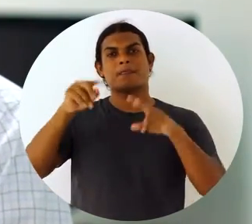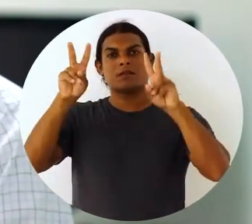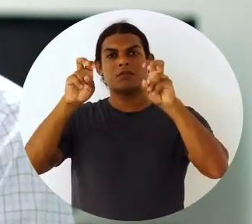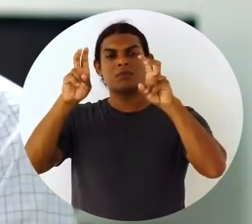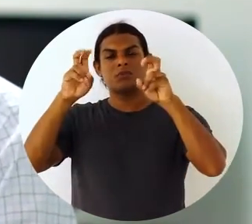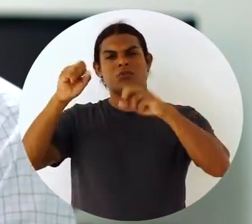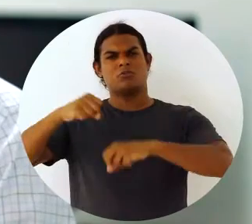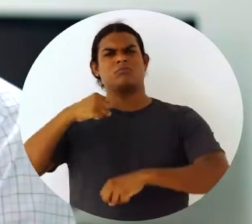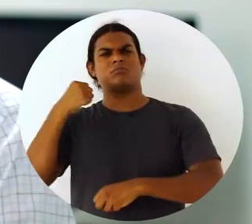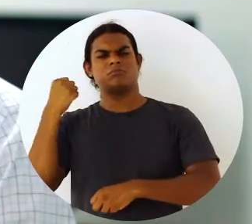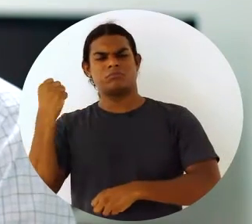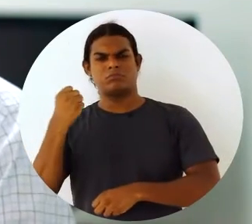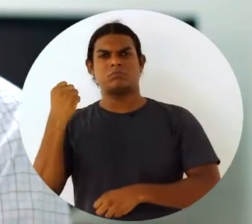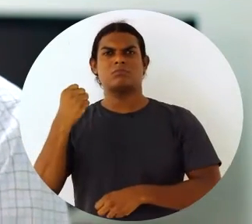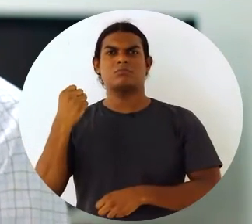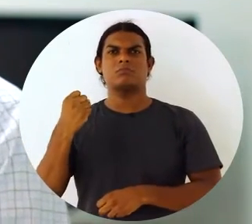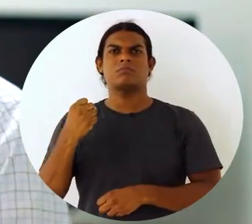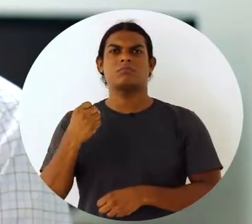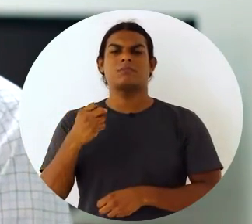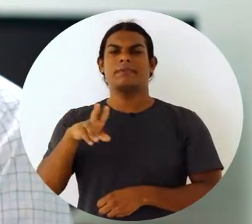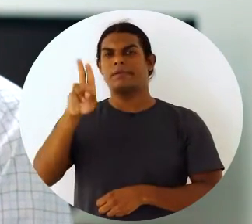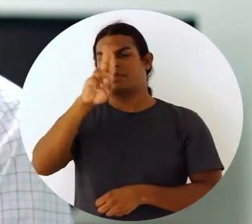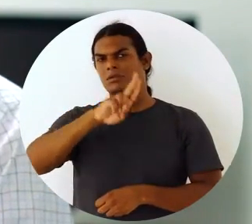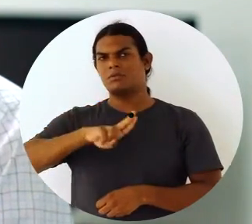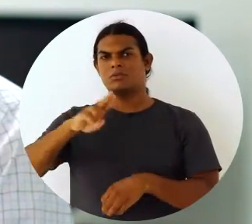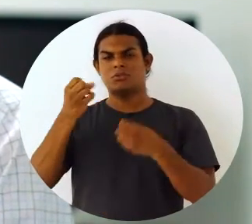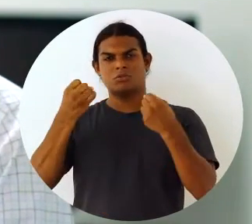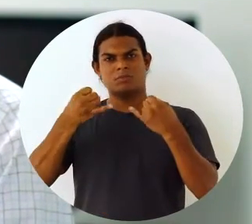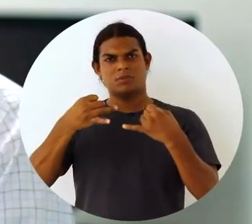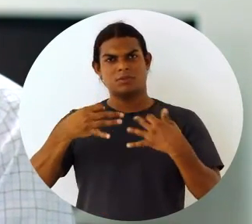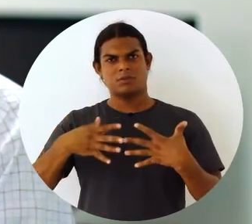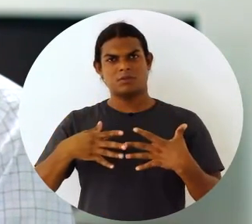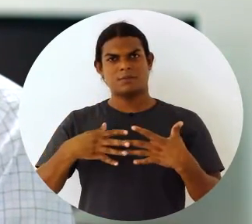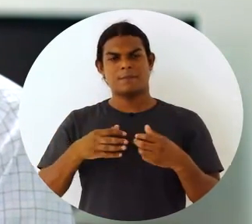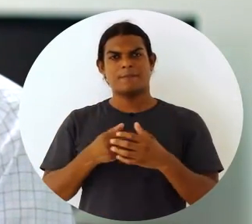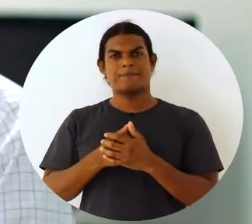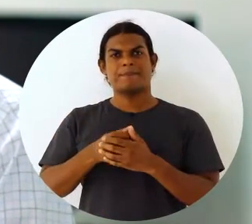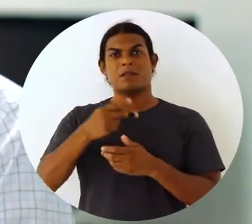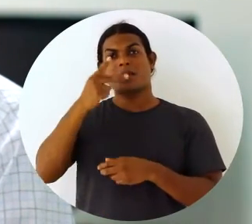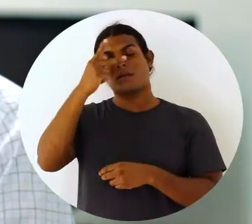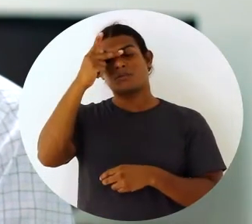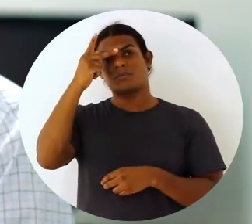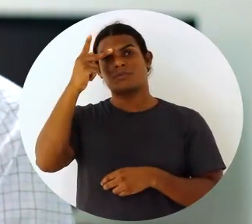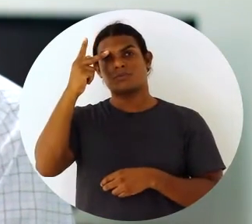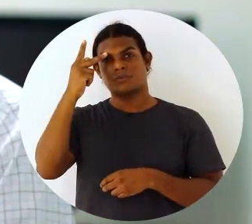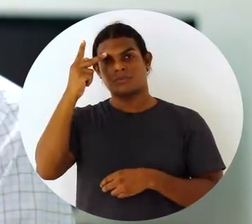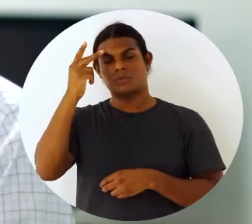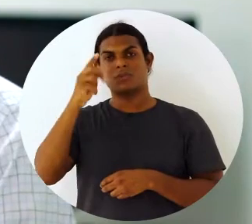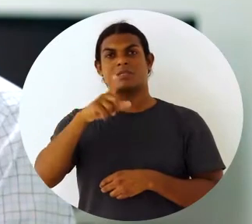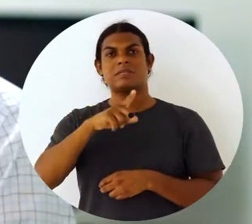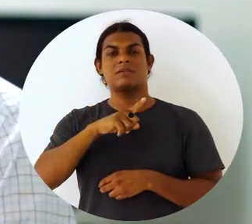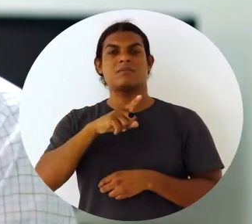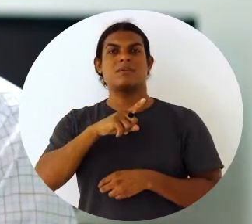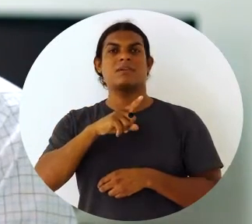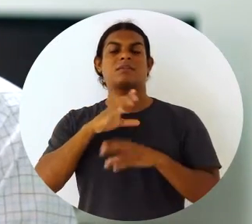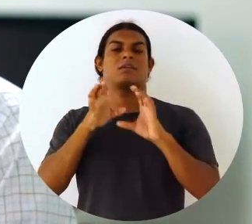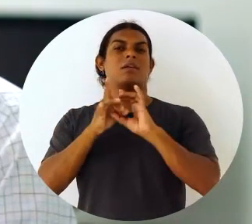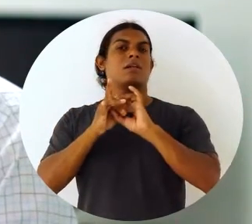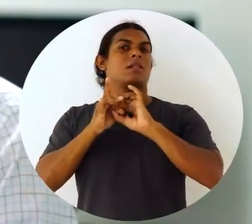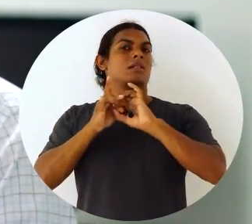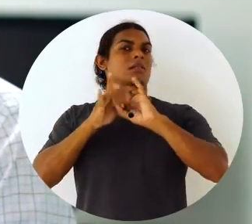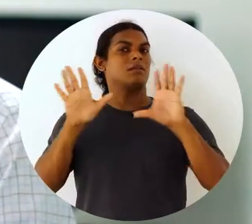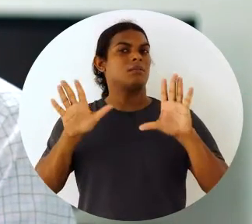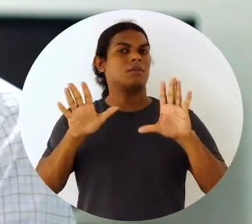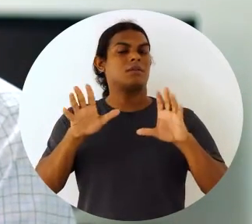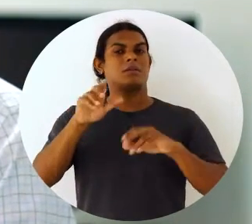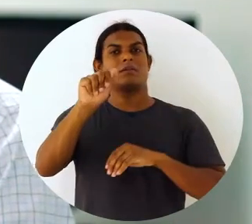motivadores que os quais expusemos, era importante também que o indivíduo pudesse ter autonomia no seu processo. Ele